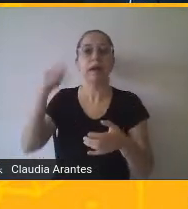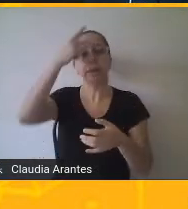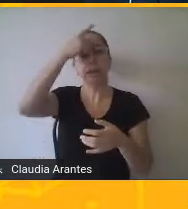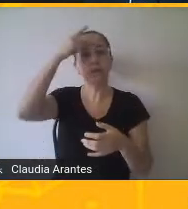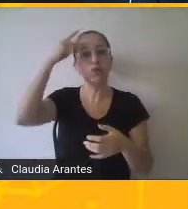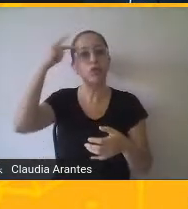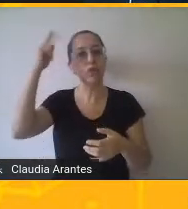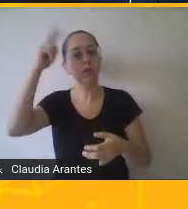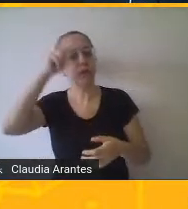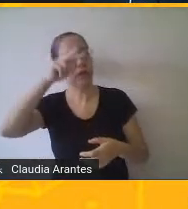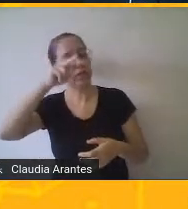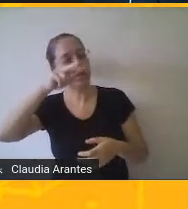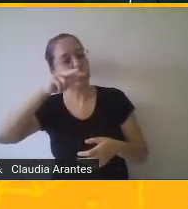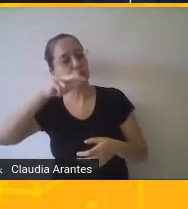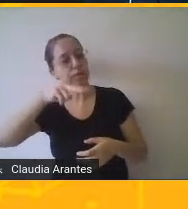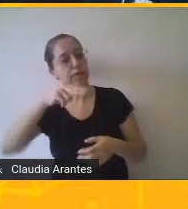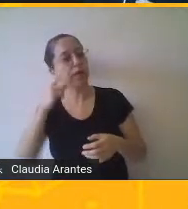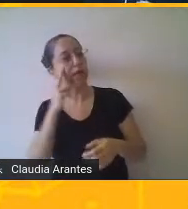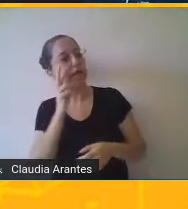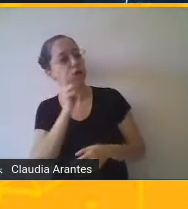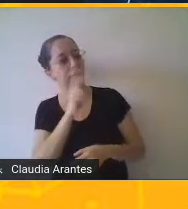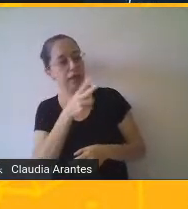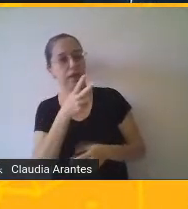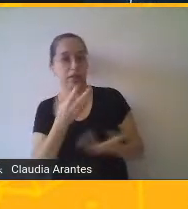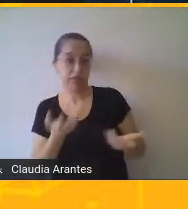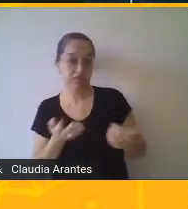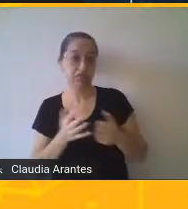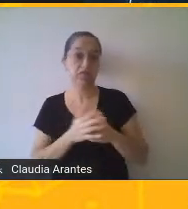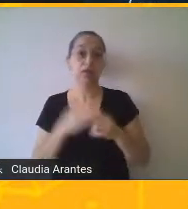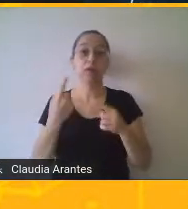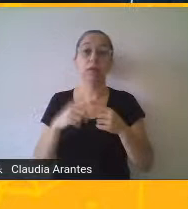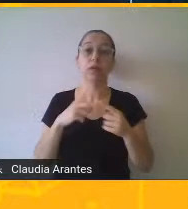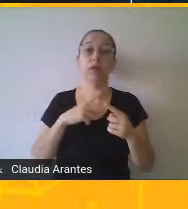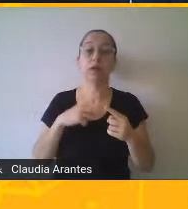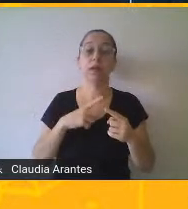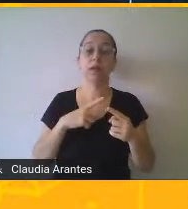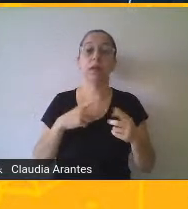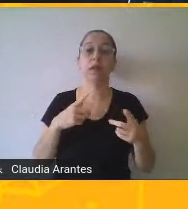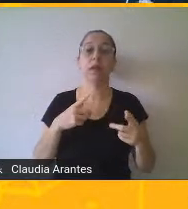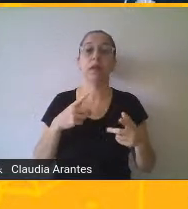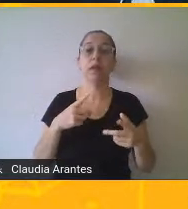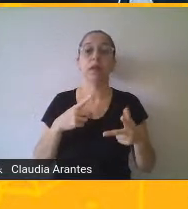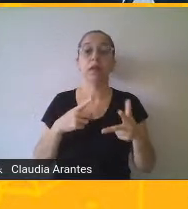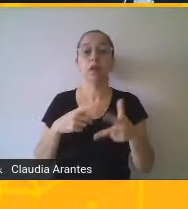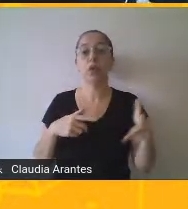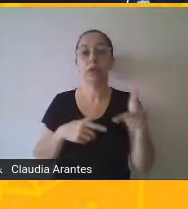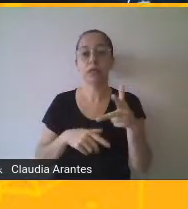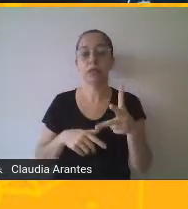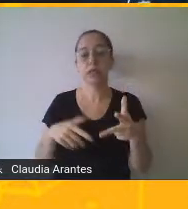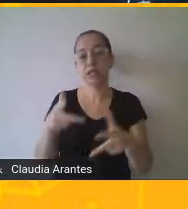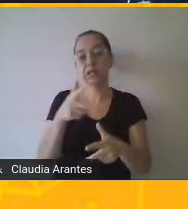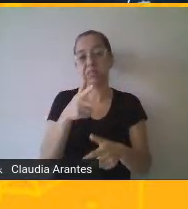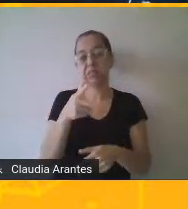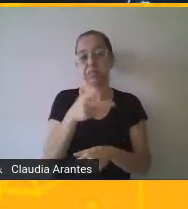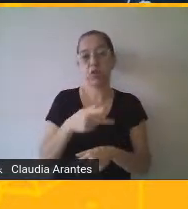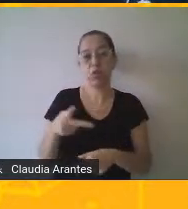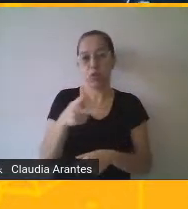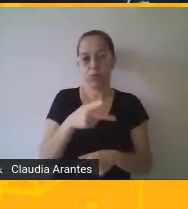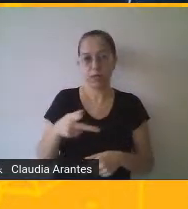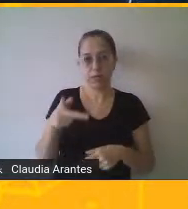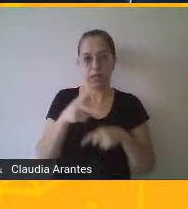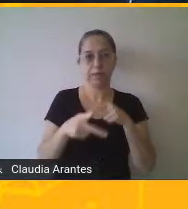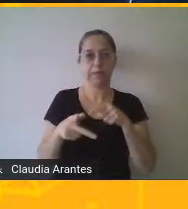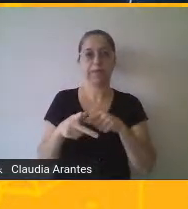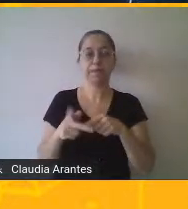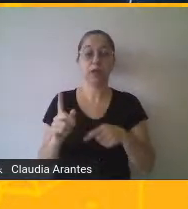dos verbos, no aparecimento dos pronomes eu, nós, ou nas terminações do verbo.